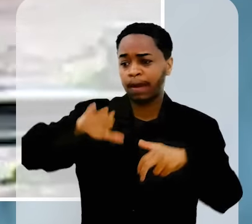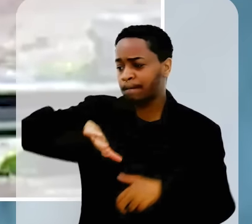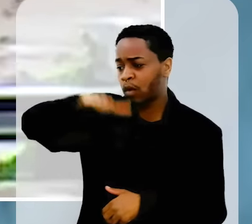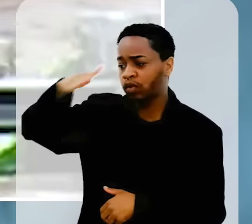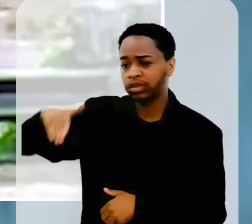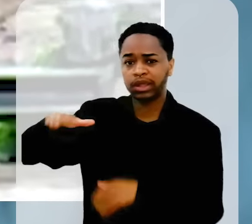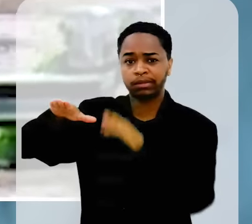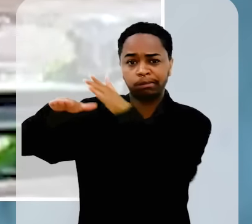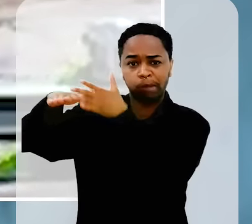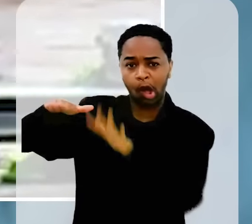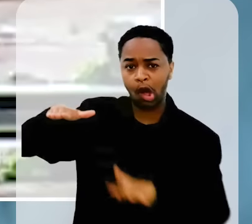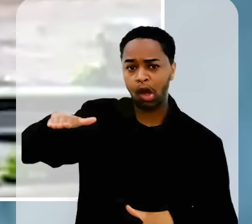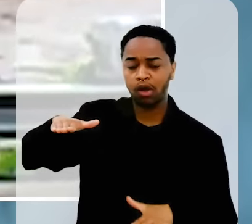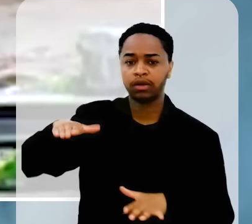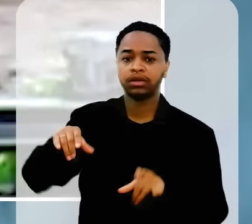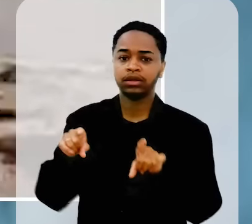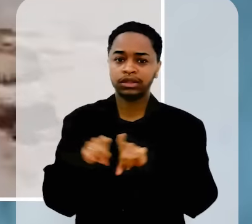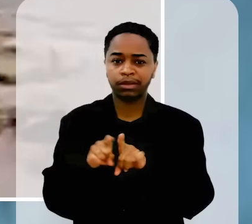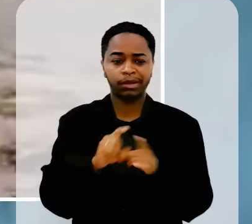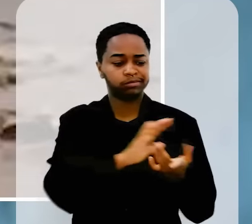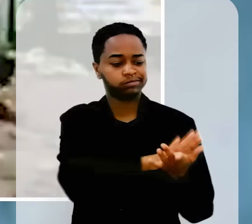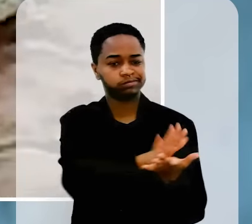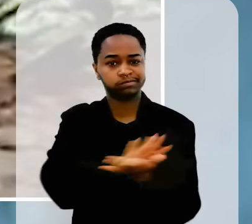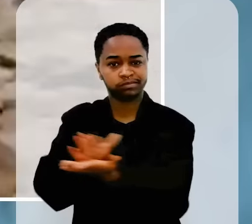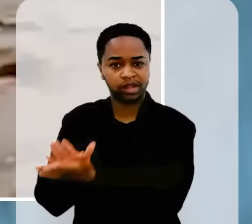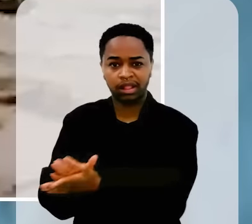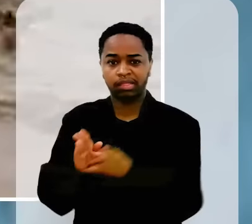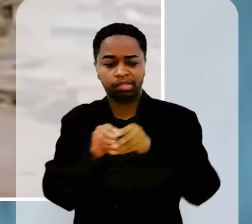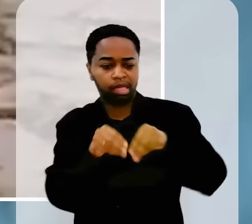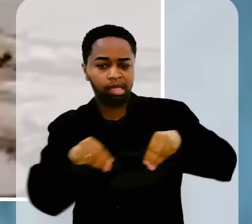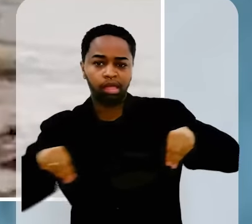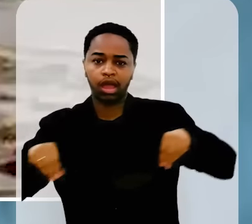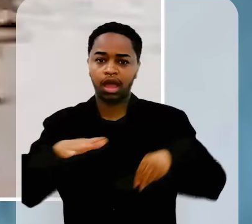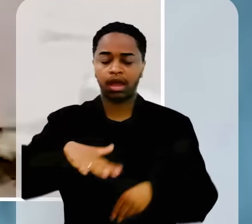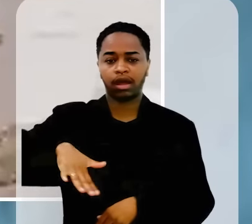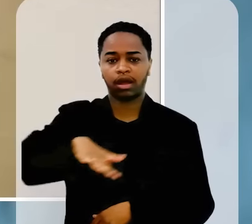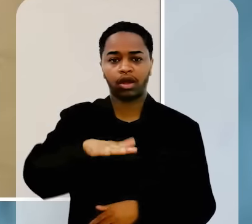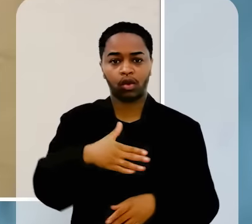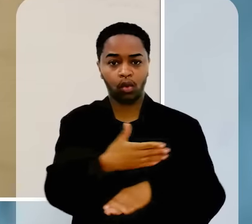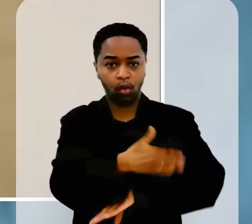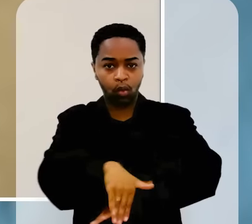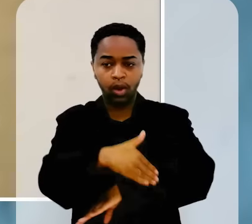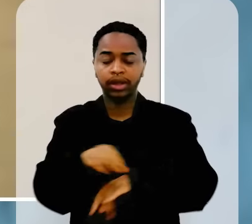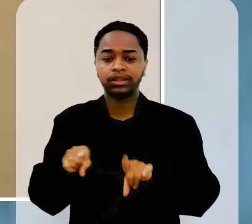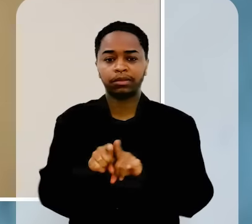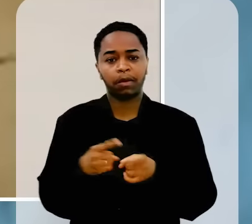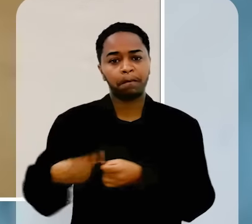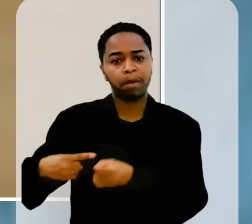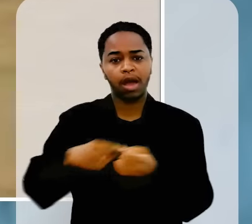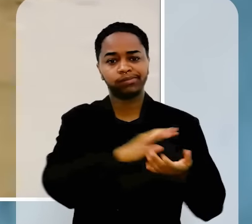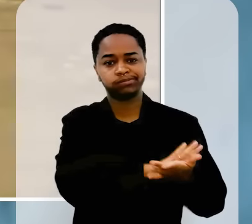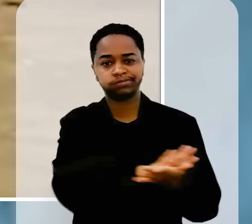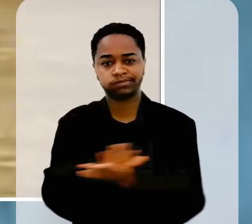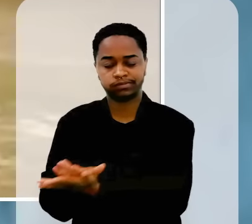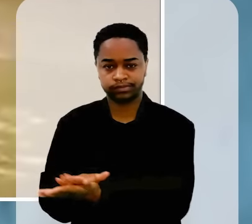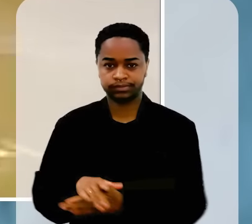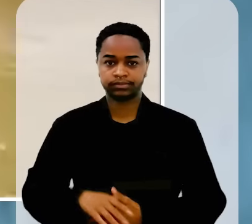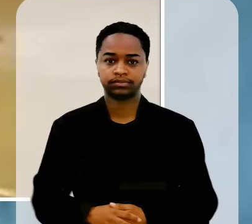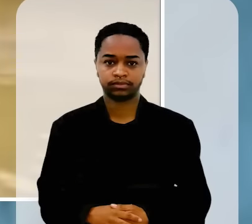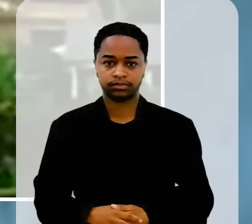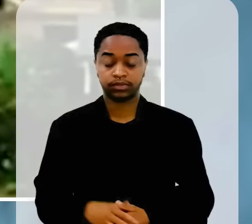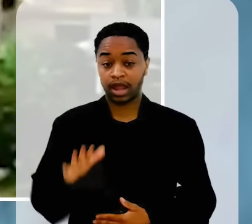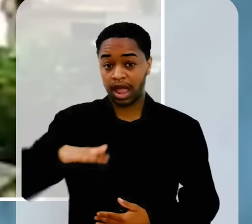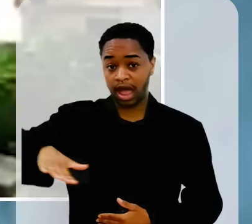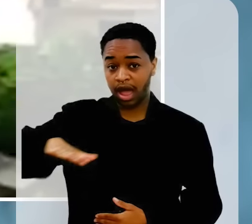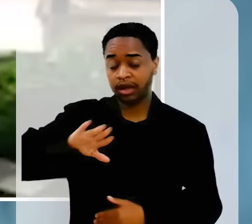montanhas marcadas pelos deslizamentos, destroços e lama pelas ruas, bairros completamente devastados.